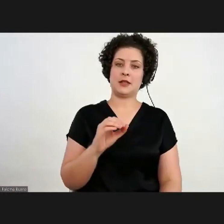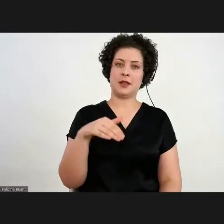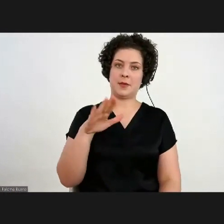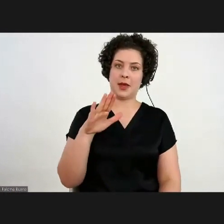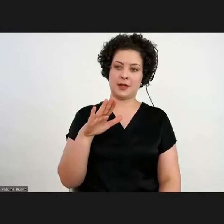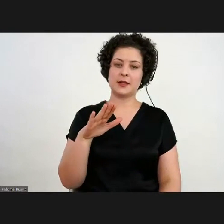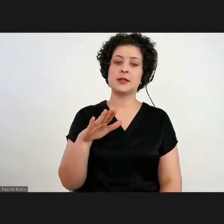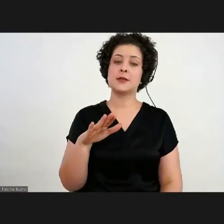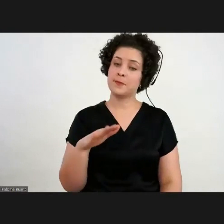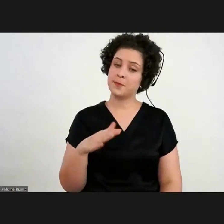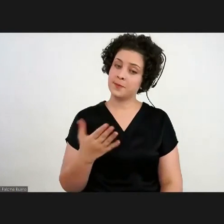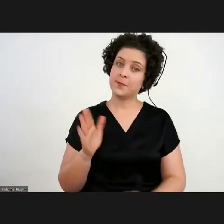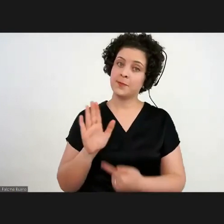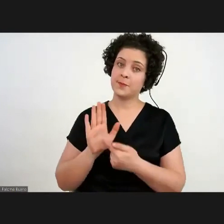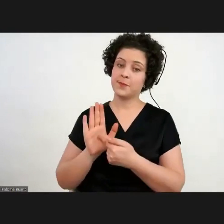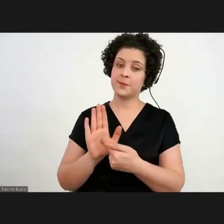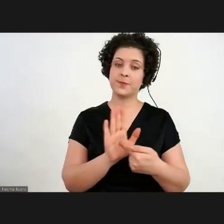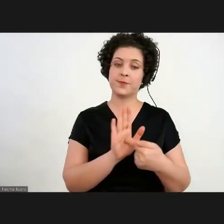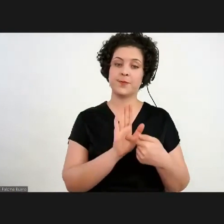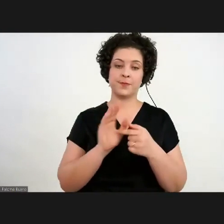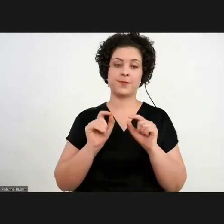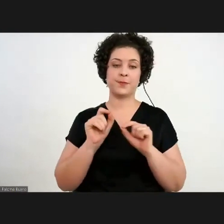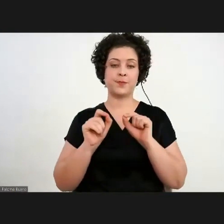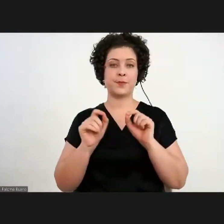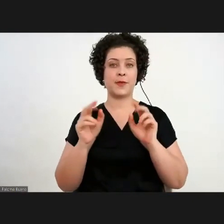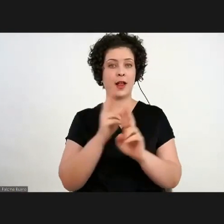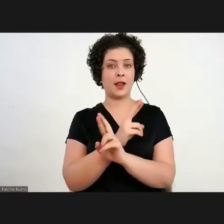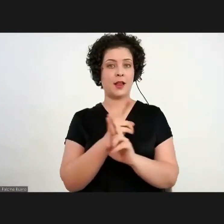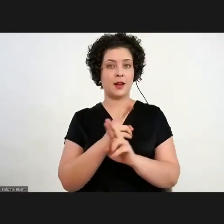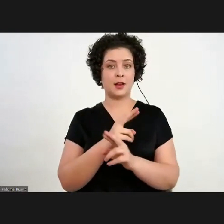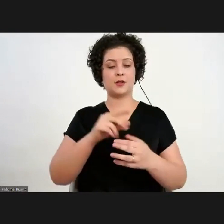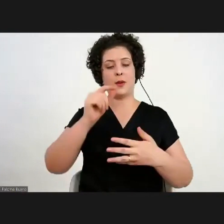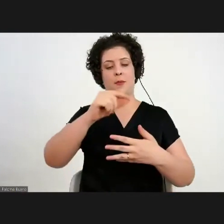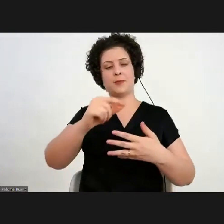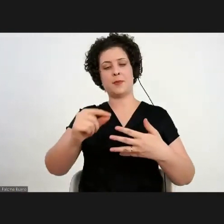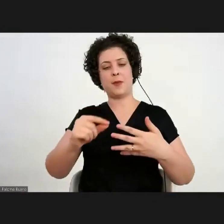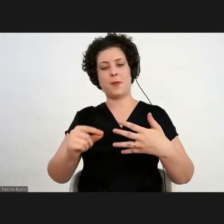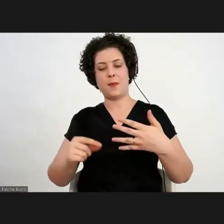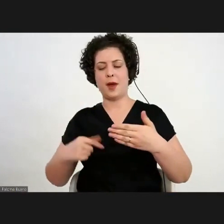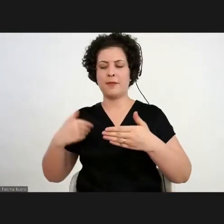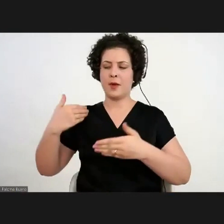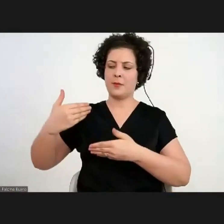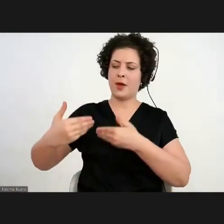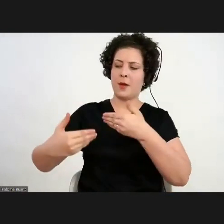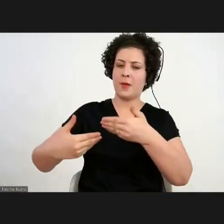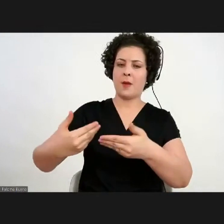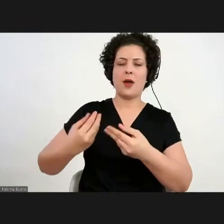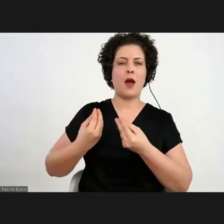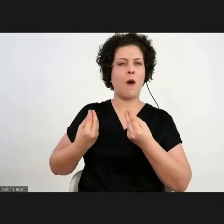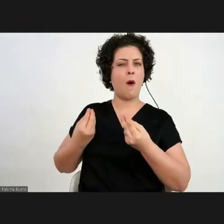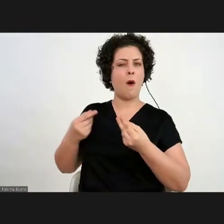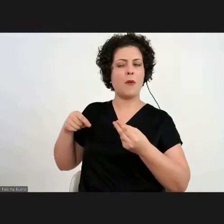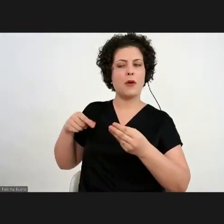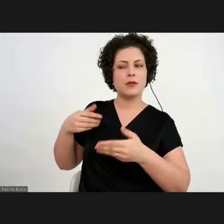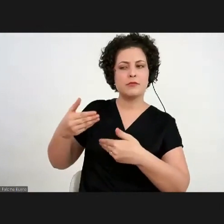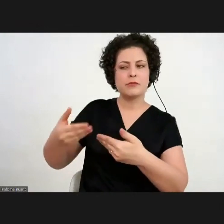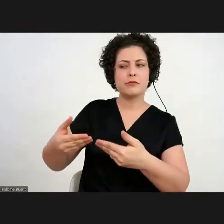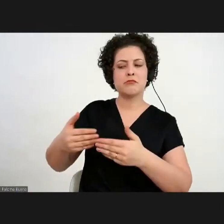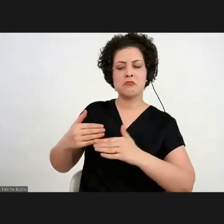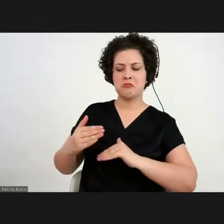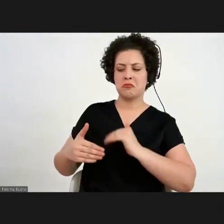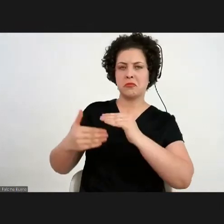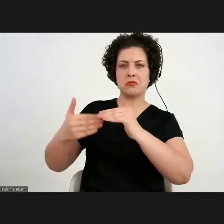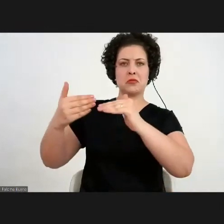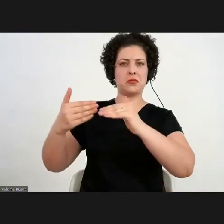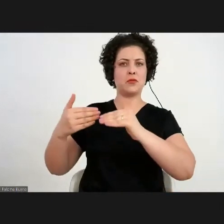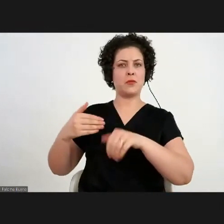Então, eu vou apresentar para vocês essas relações que eu fui estabelecendo, como isso foi se construindo ao